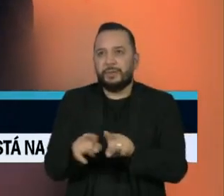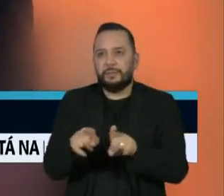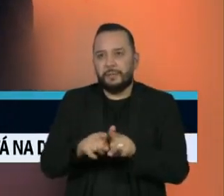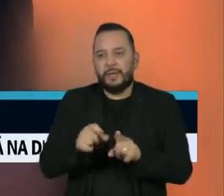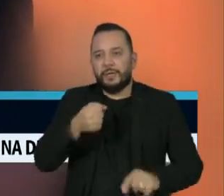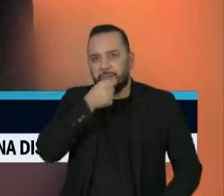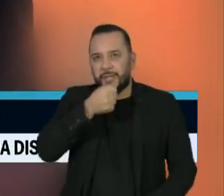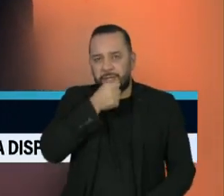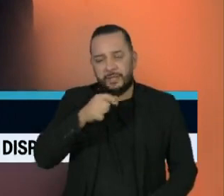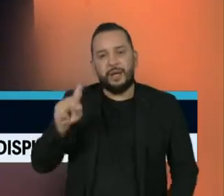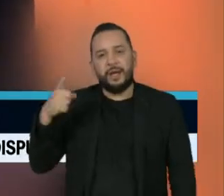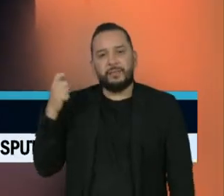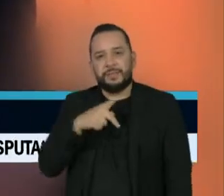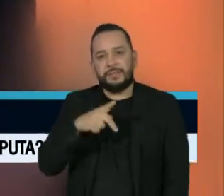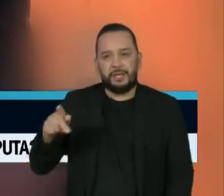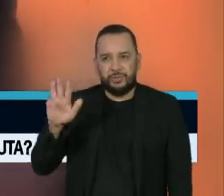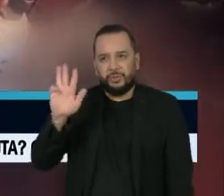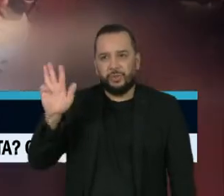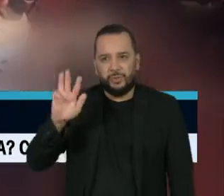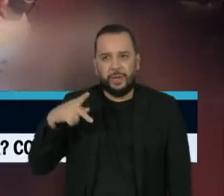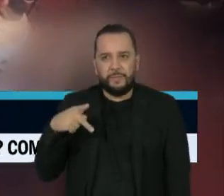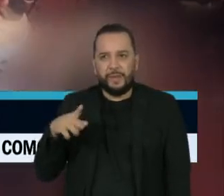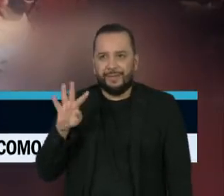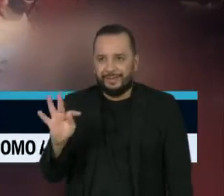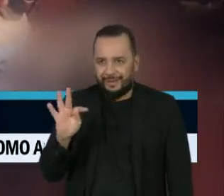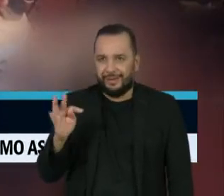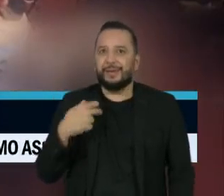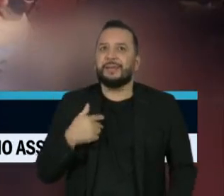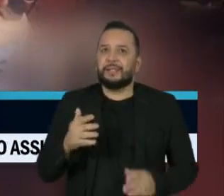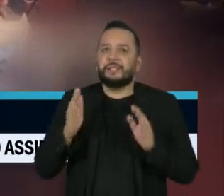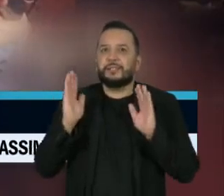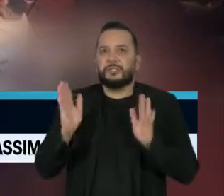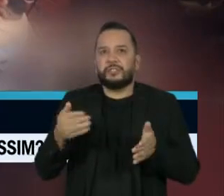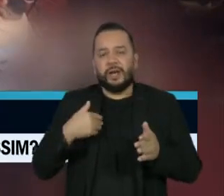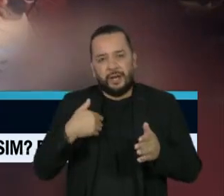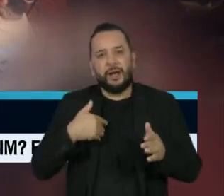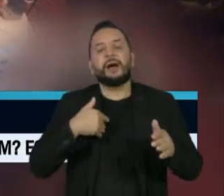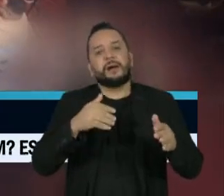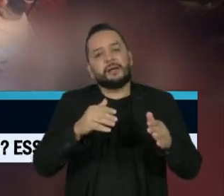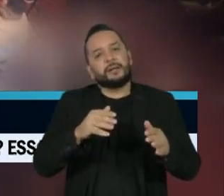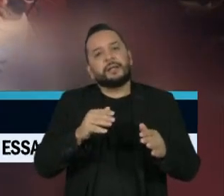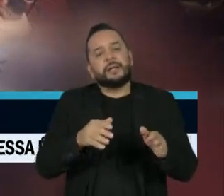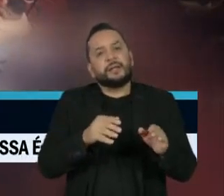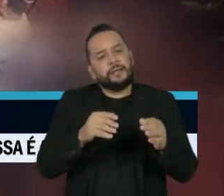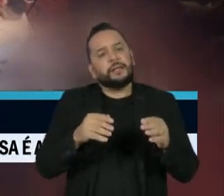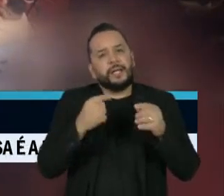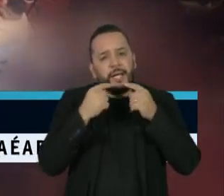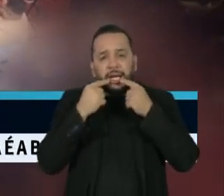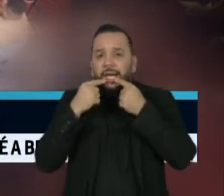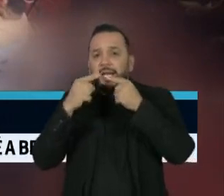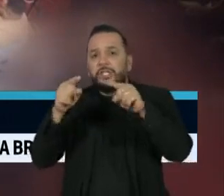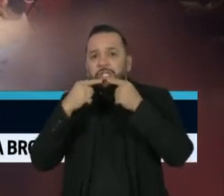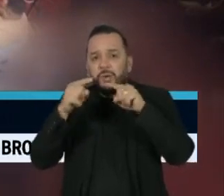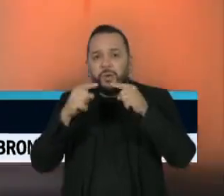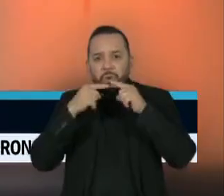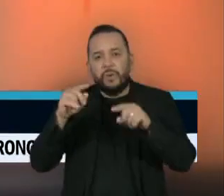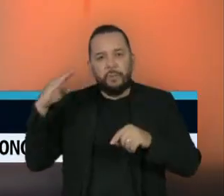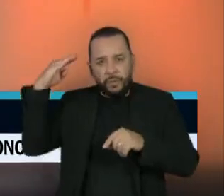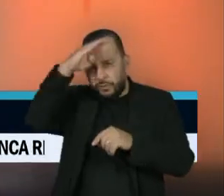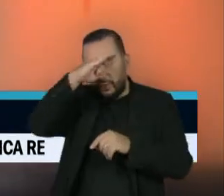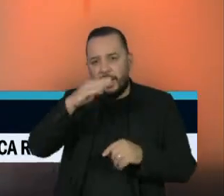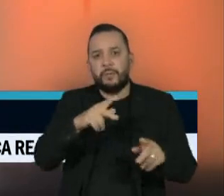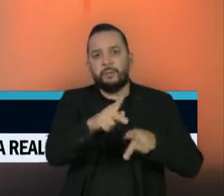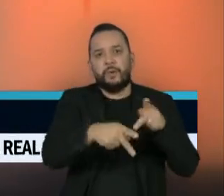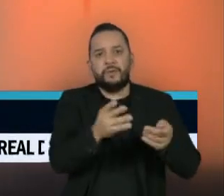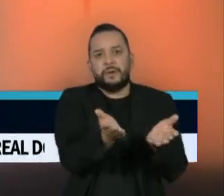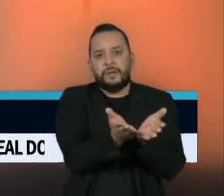-presidente Luiz Inácio Lula da Silva, do PT, acenou aos eleitores evangélicos com crítica pesada ao presidente Jair Bolsonaro. O povo